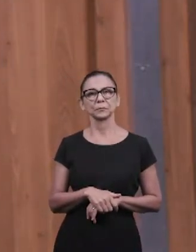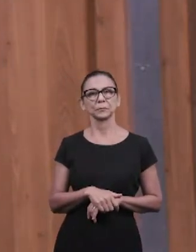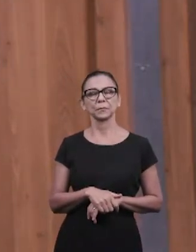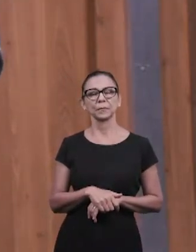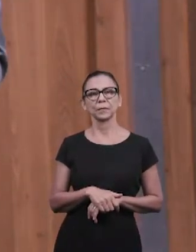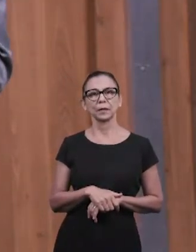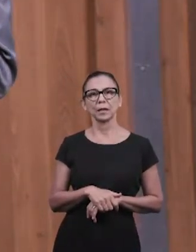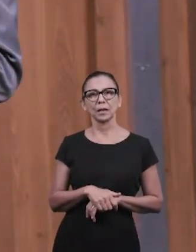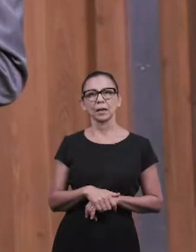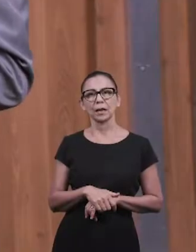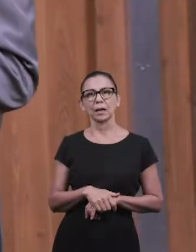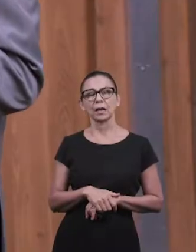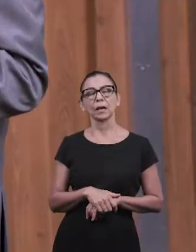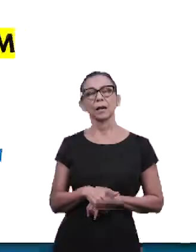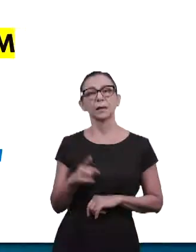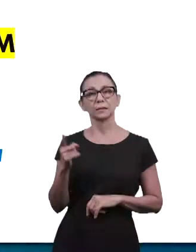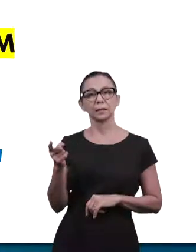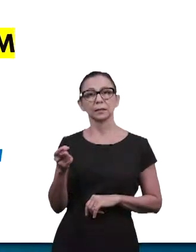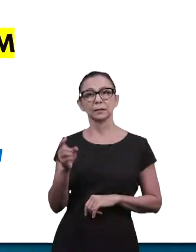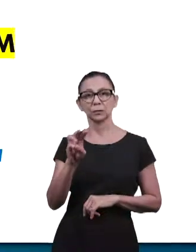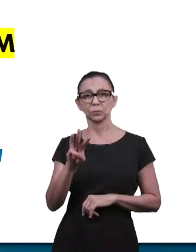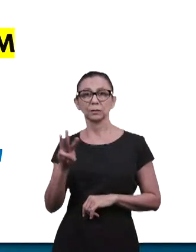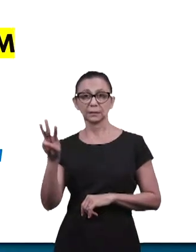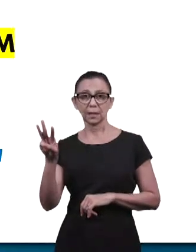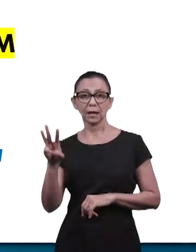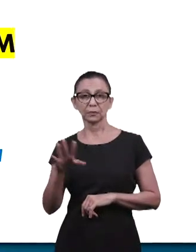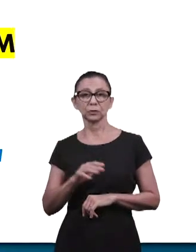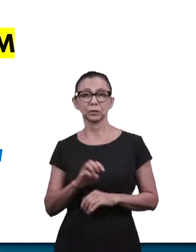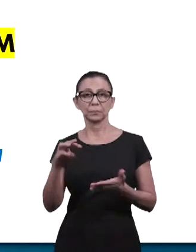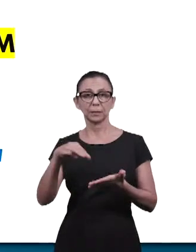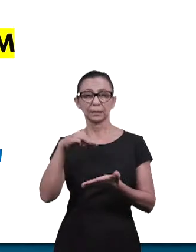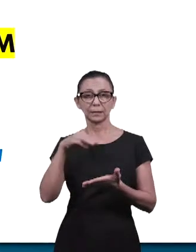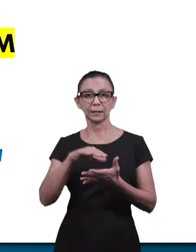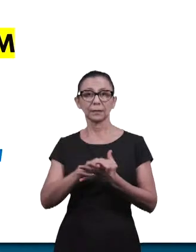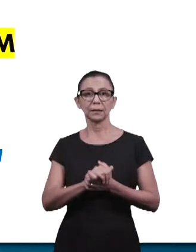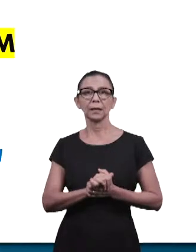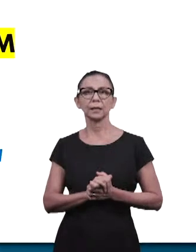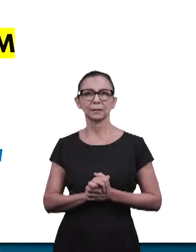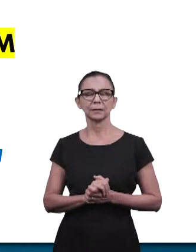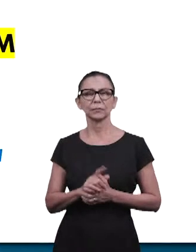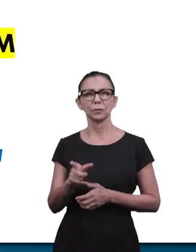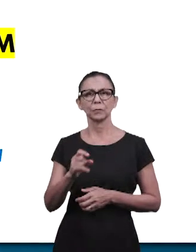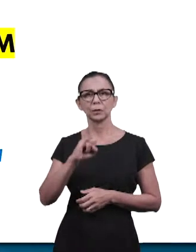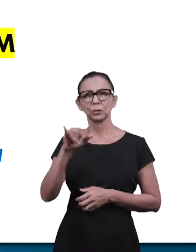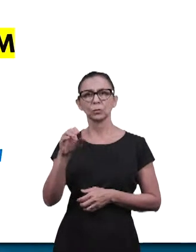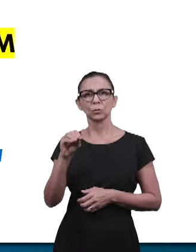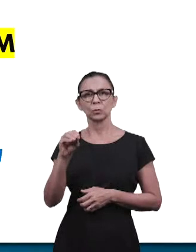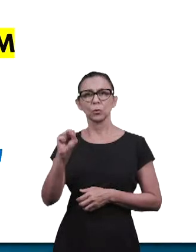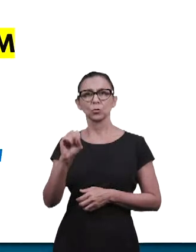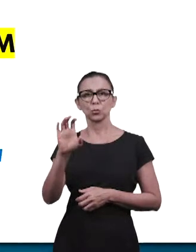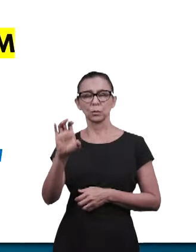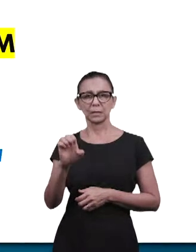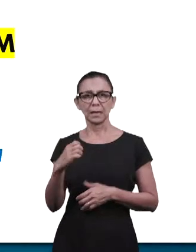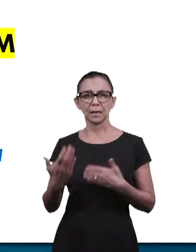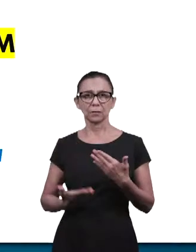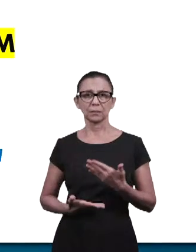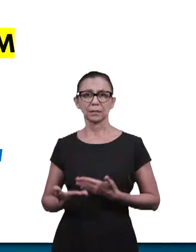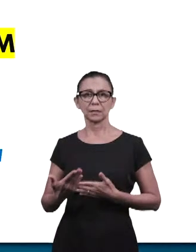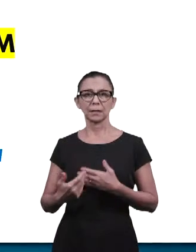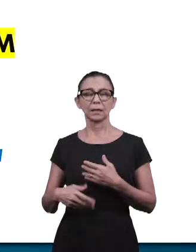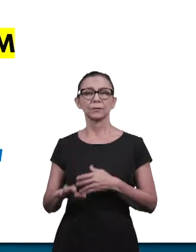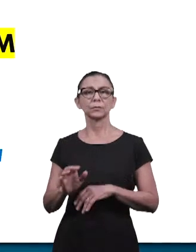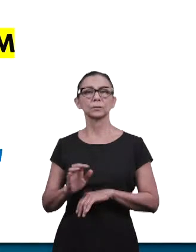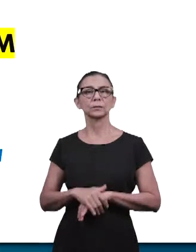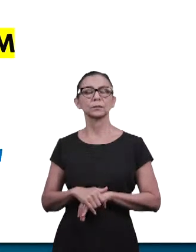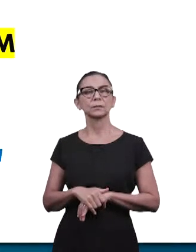Escola Bíblica Dominical através do portal da Igreja Cristã Maranata, essa contribuição vem de Santa Catarina, do irmão José Hung Floresta da